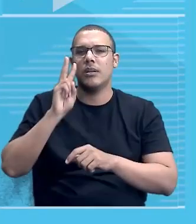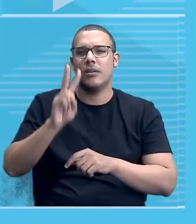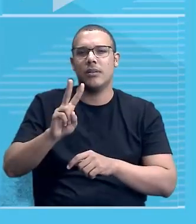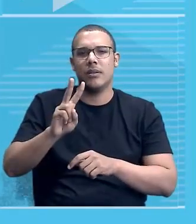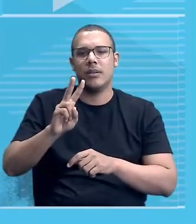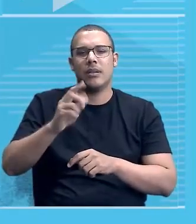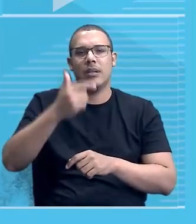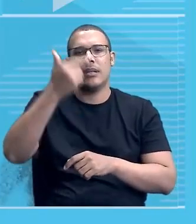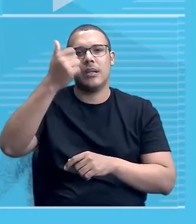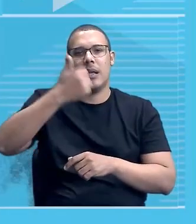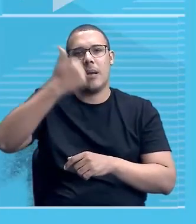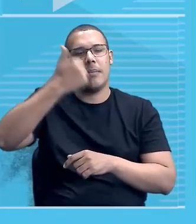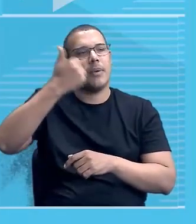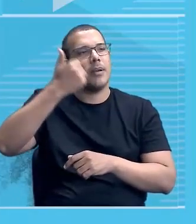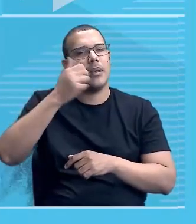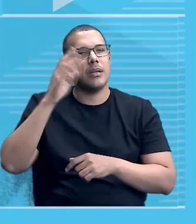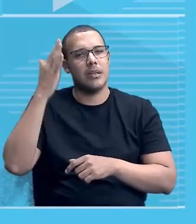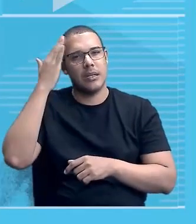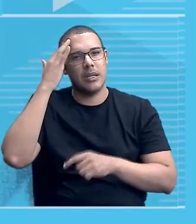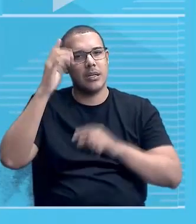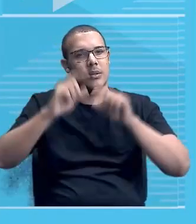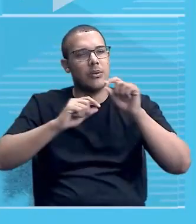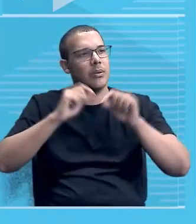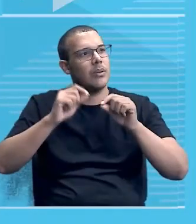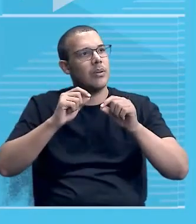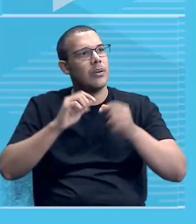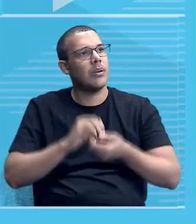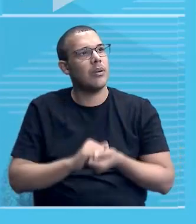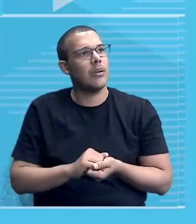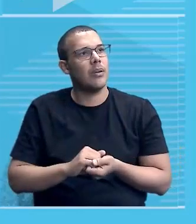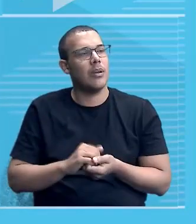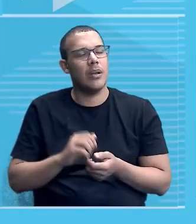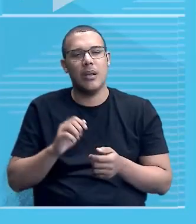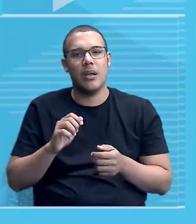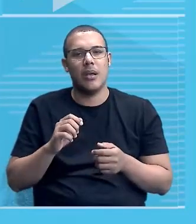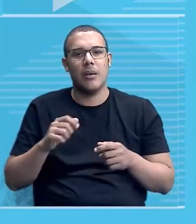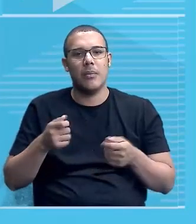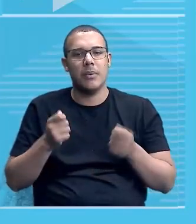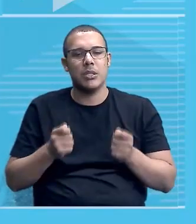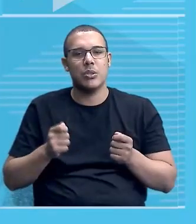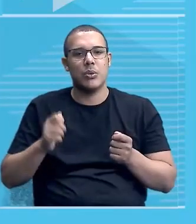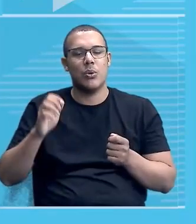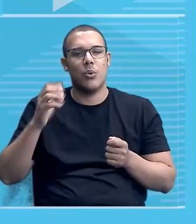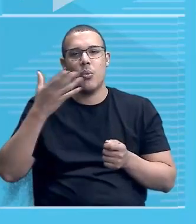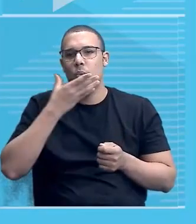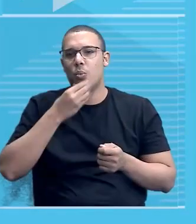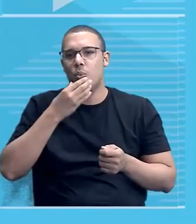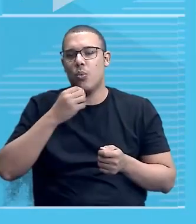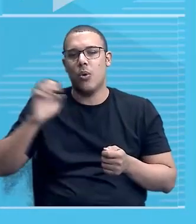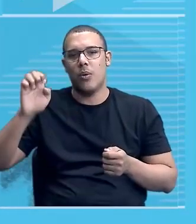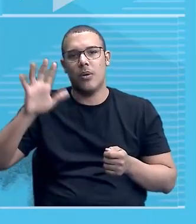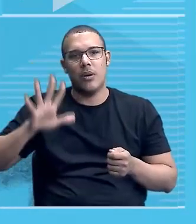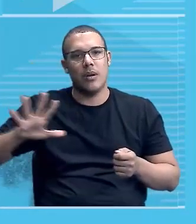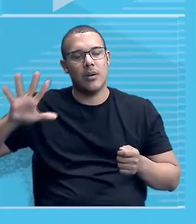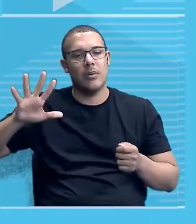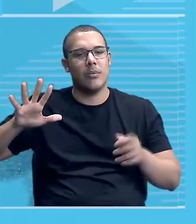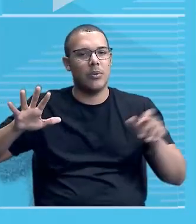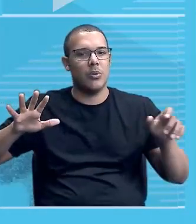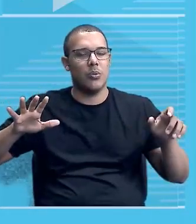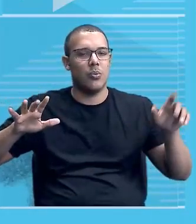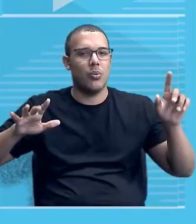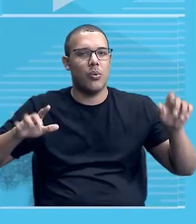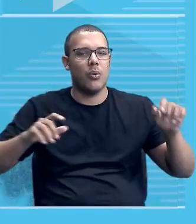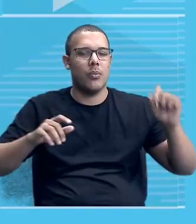primeira imagem, dá para entender que esse senhor é um europeu, sendo transportado por africanos,